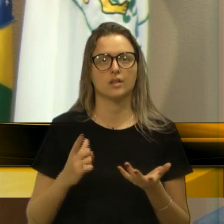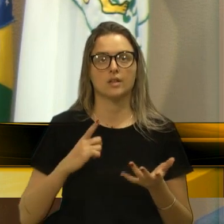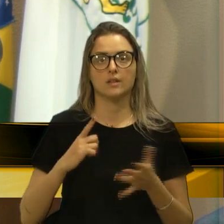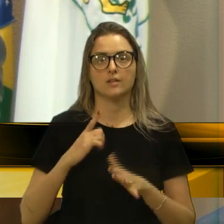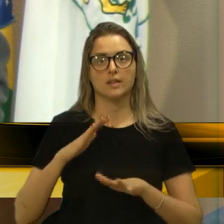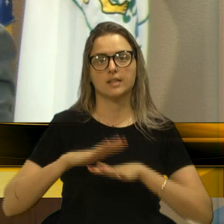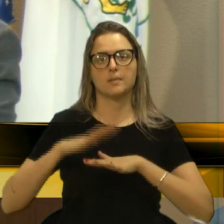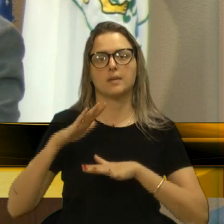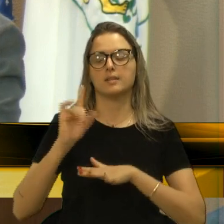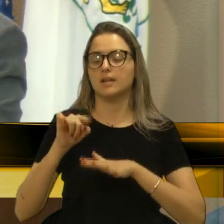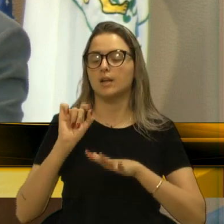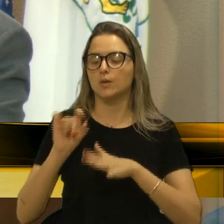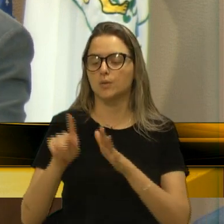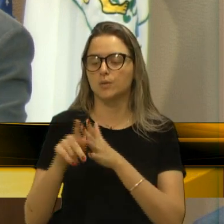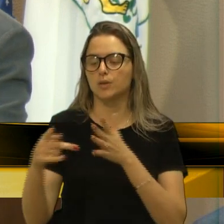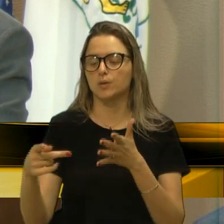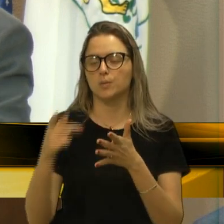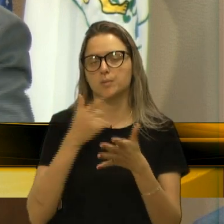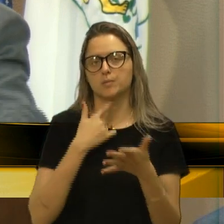Então é isso aí que eles gostam.